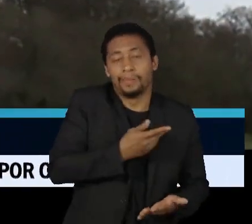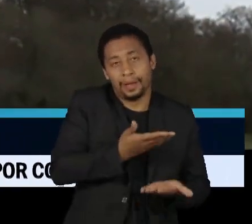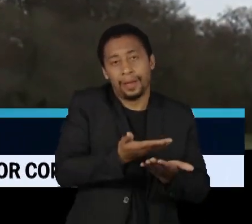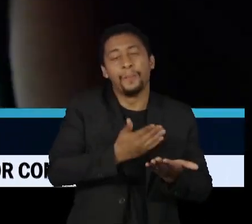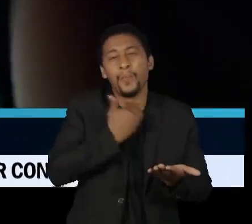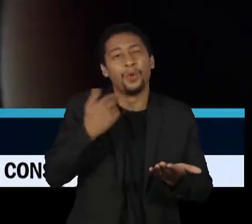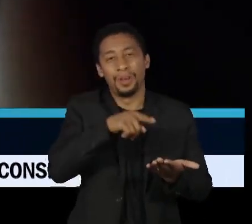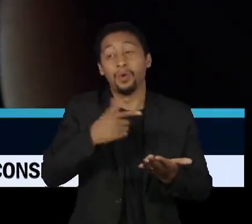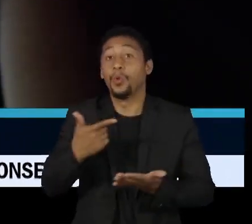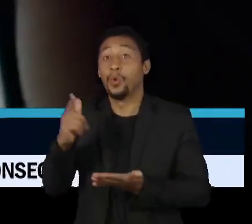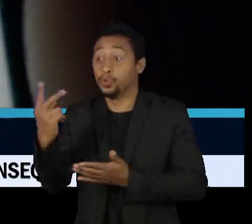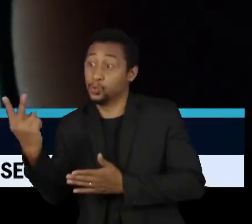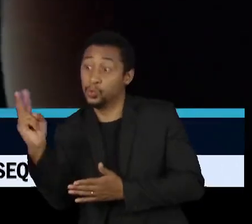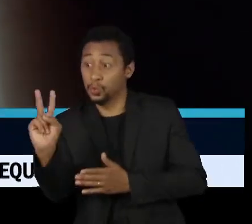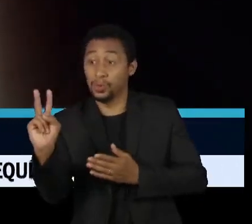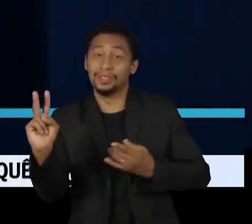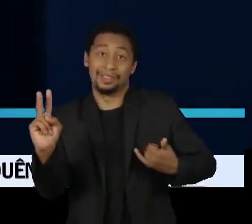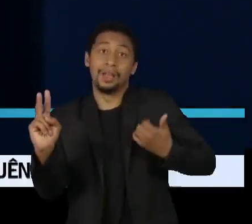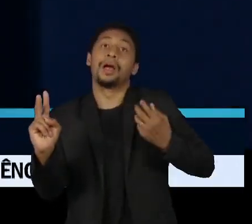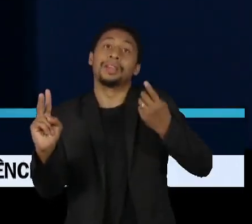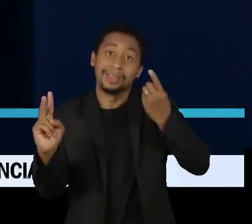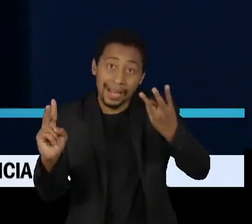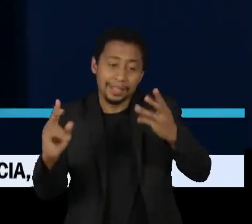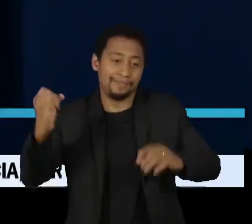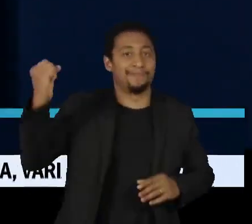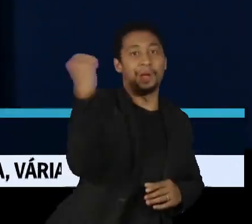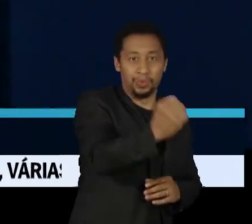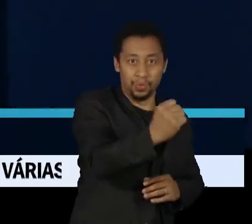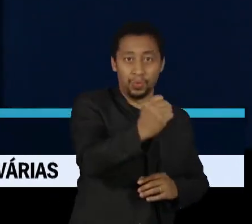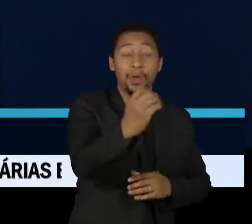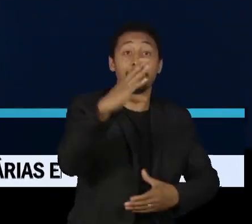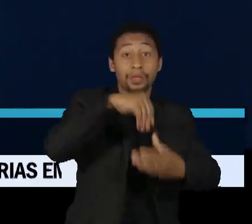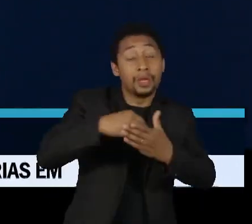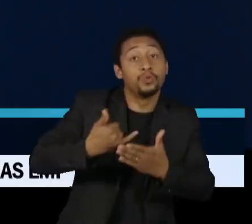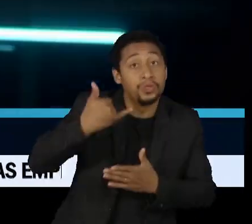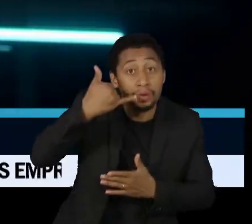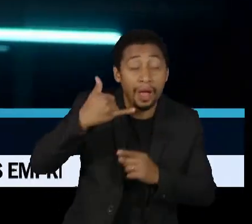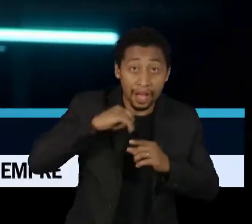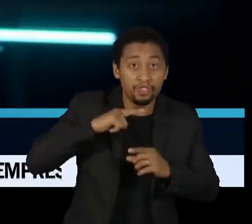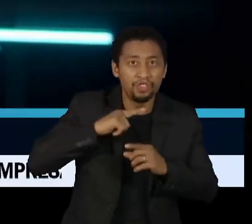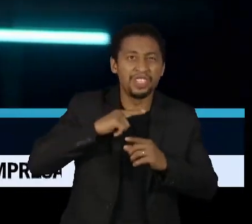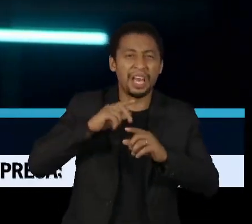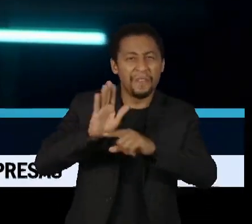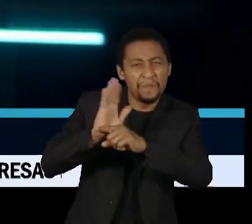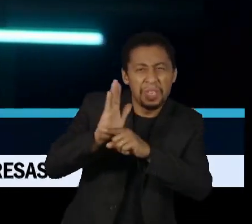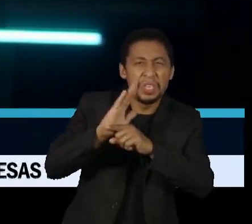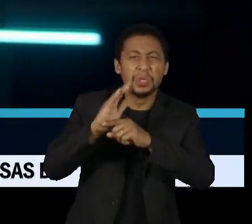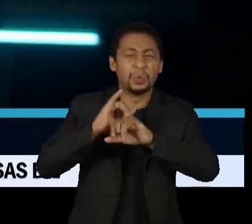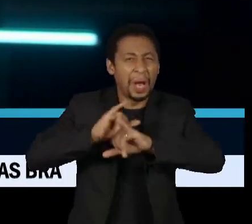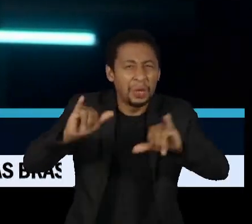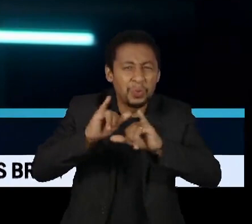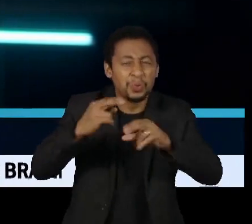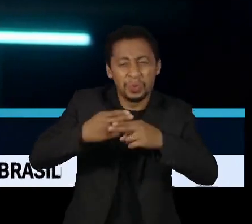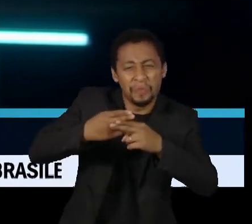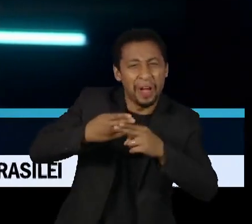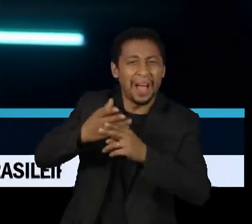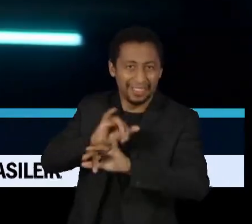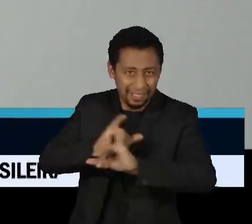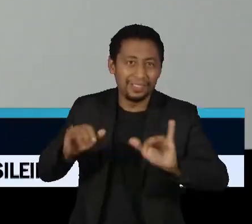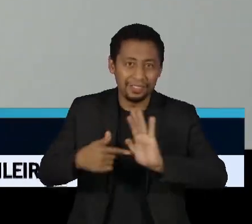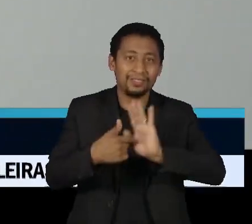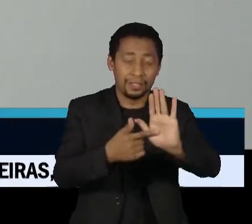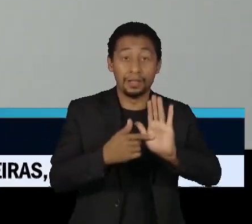de 14 anos. Nos celulares deles, haviam vídeos e anúncios de facas. O programa Panorama, da BBC, fez uma